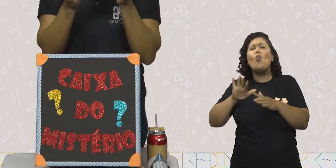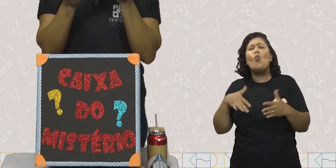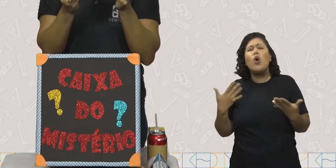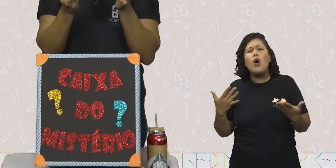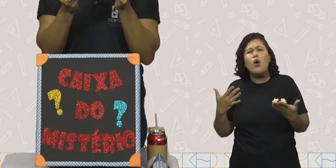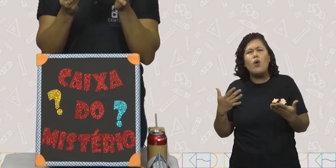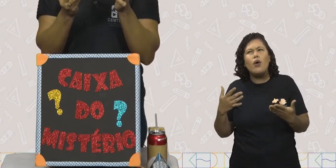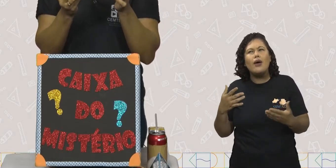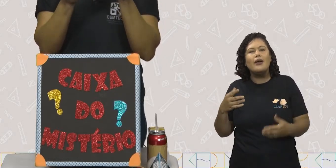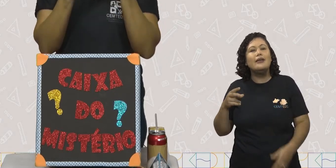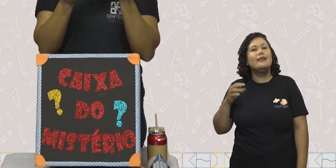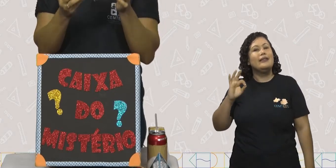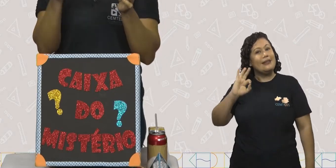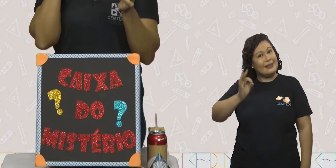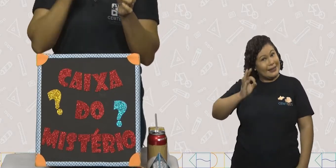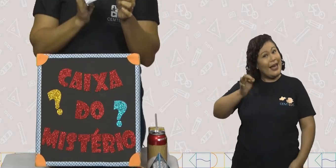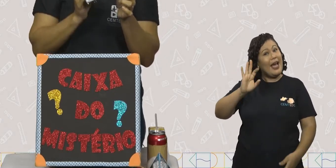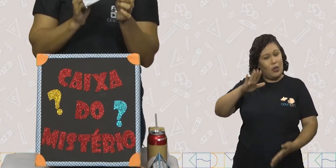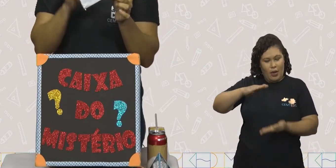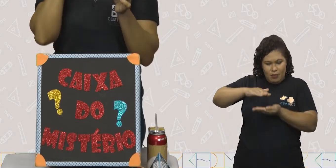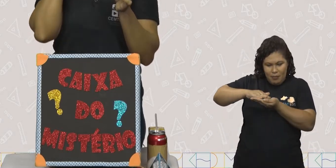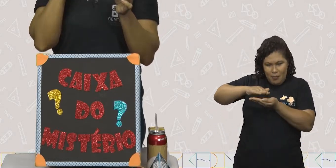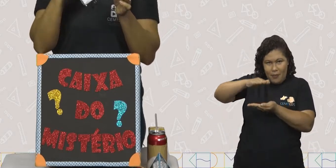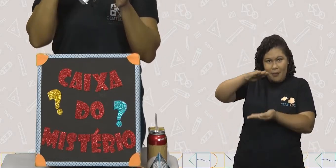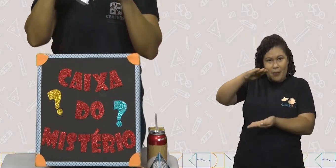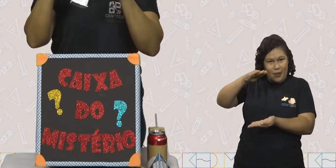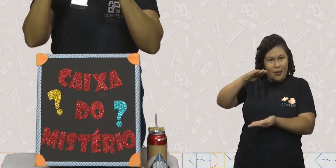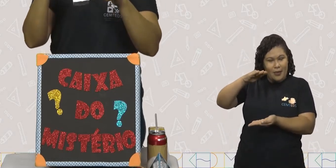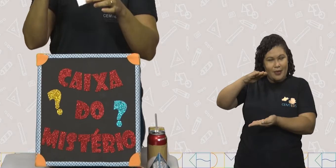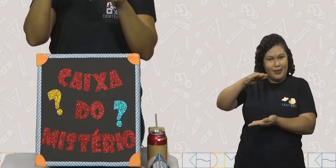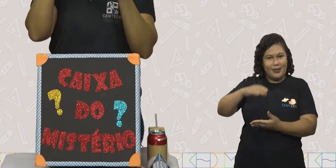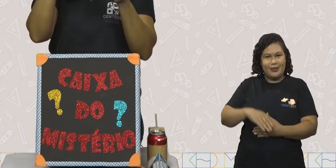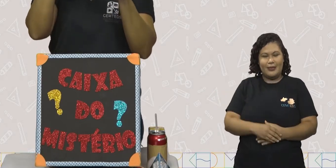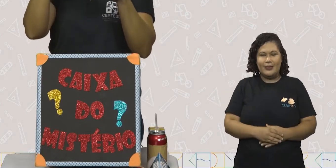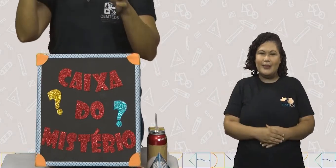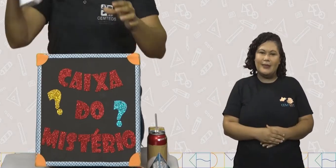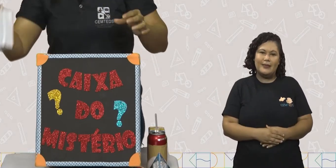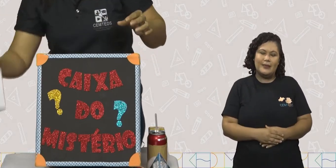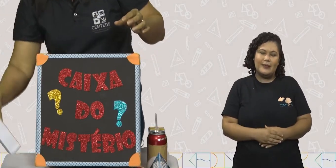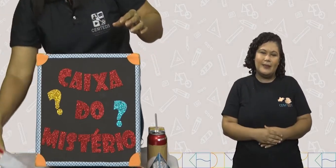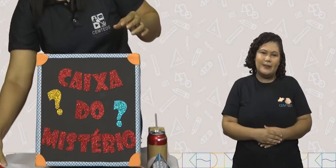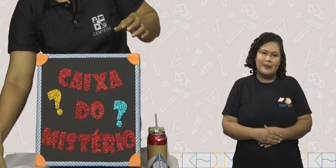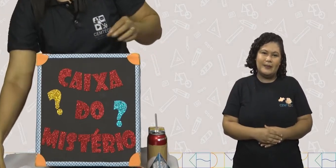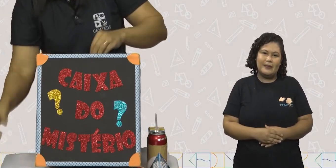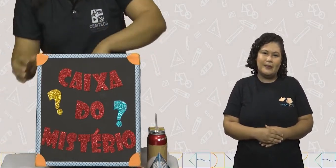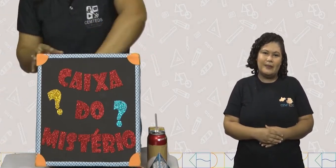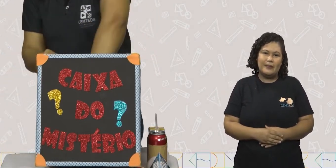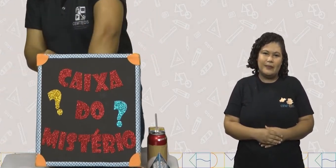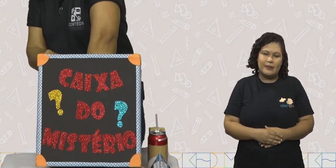da caixinha do suco? Isso, ela se parece com o bloco retangular. Muito bem.